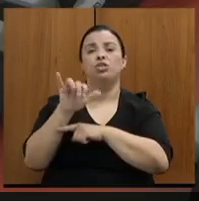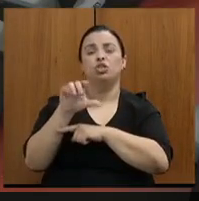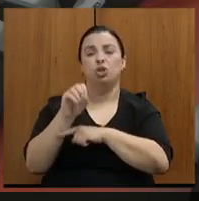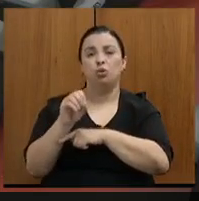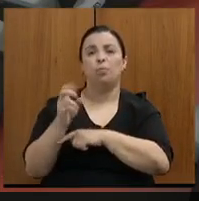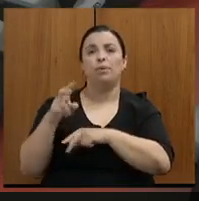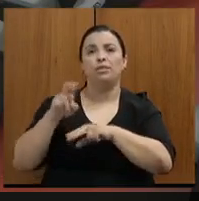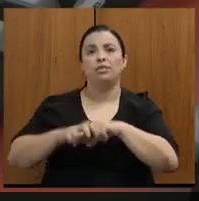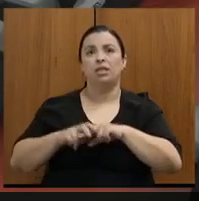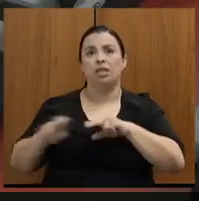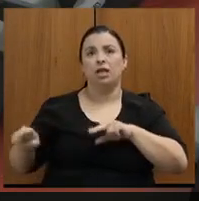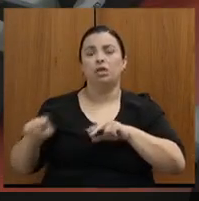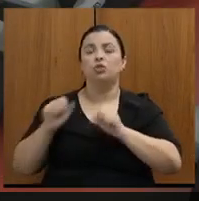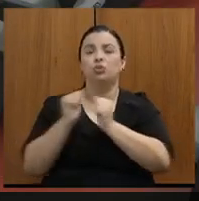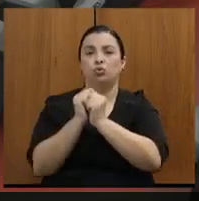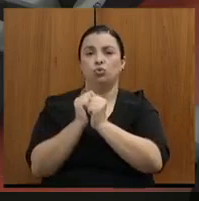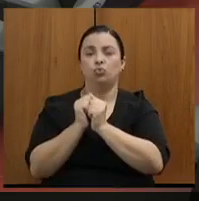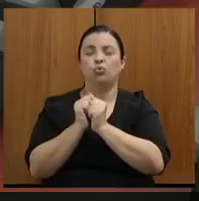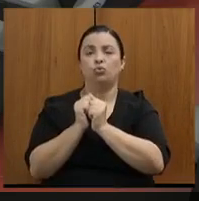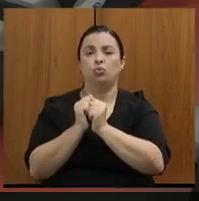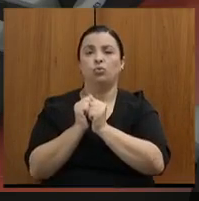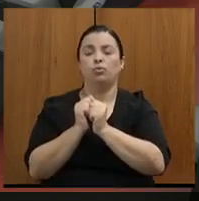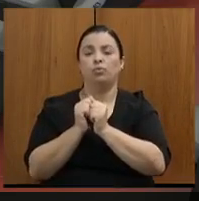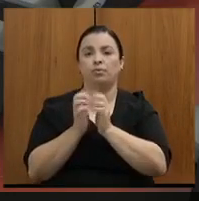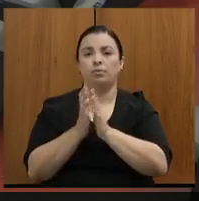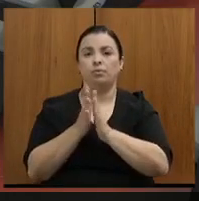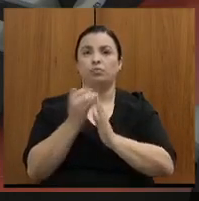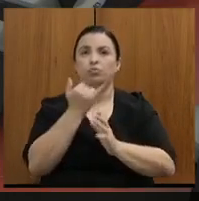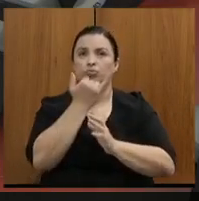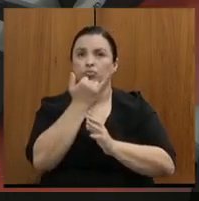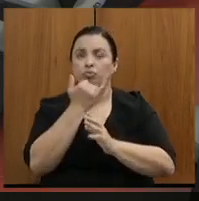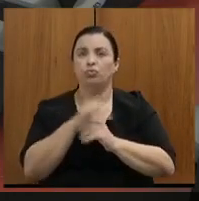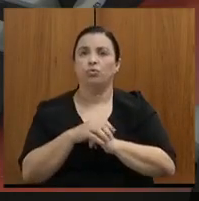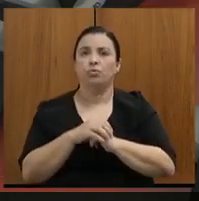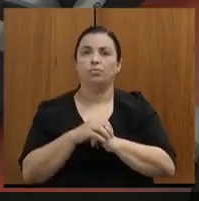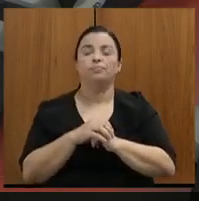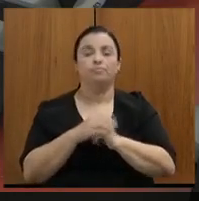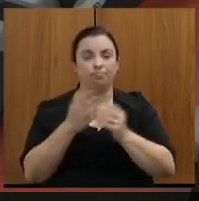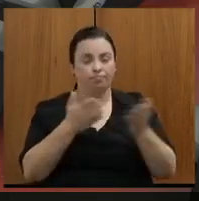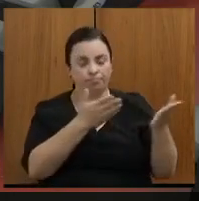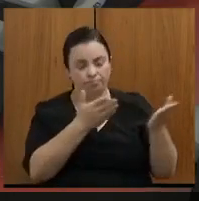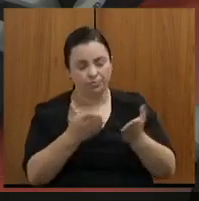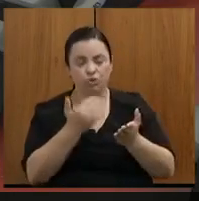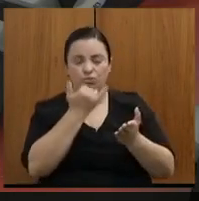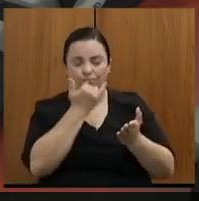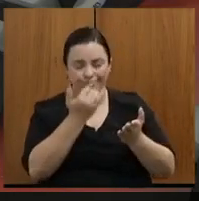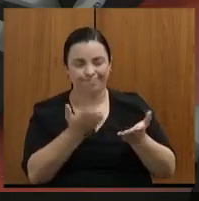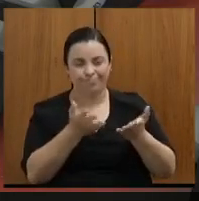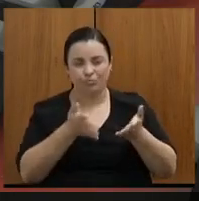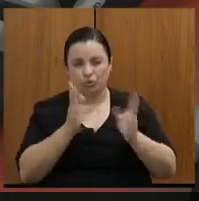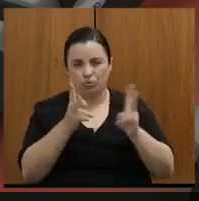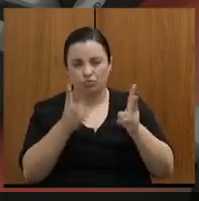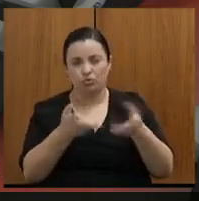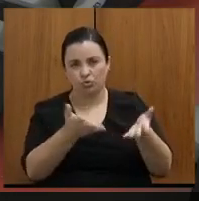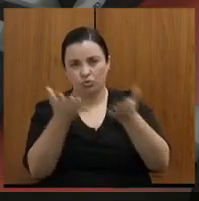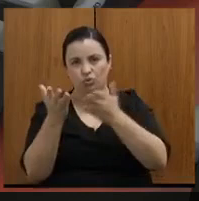essa liderança, não é? Por favor, deputado Virgílio. Continue, favor, secretário. favor, secretário.